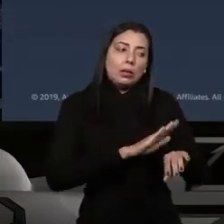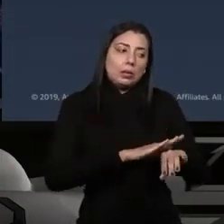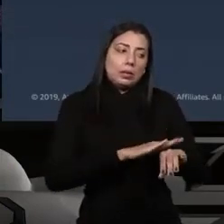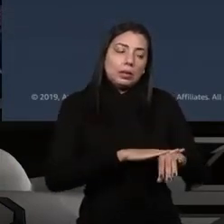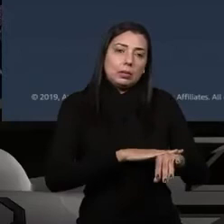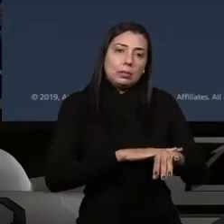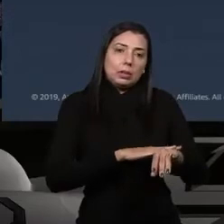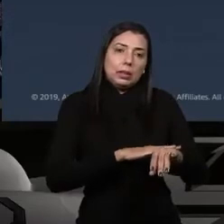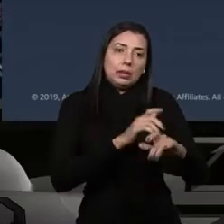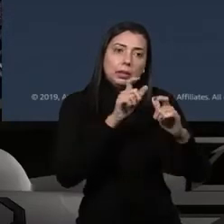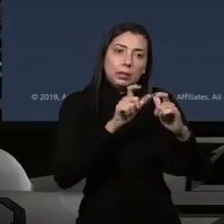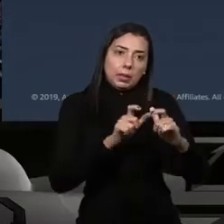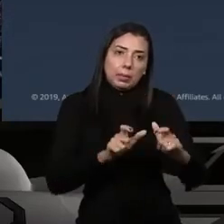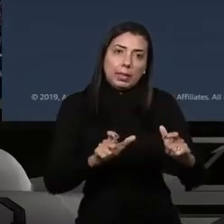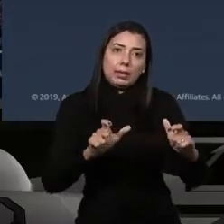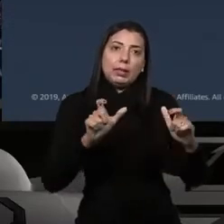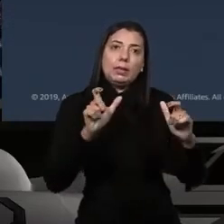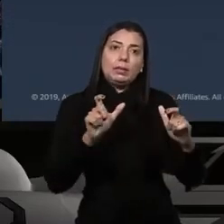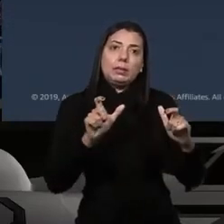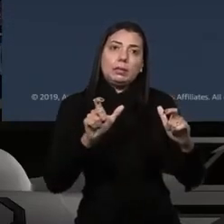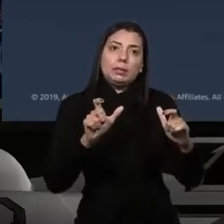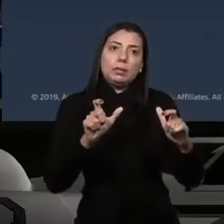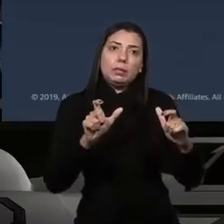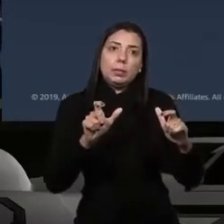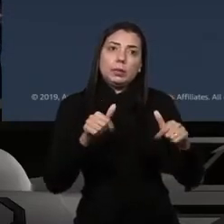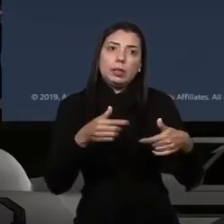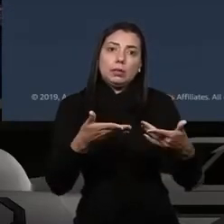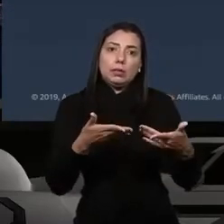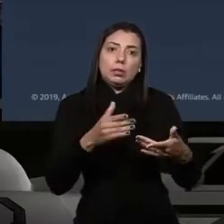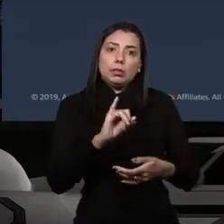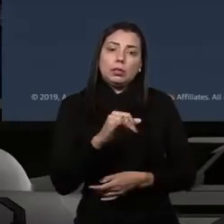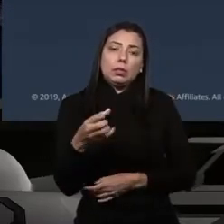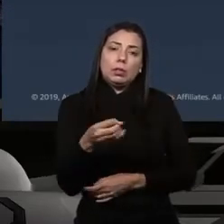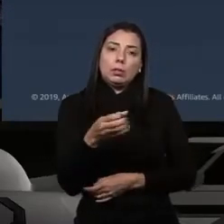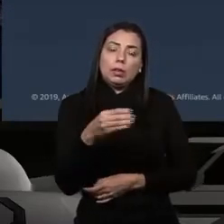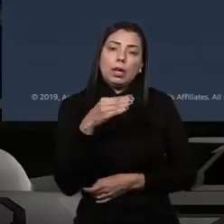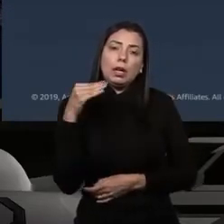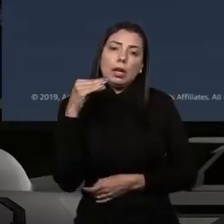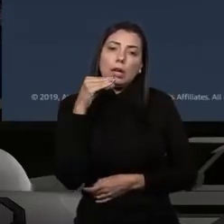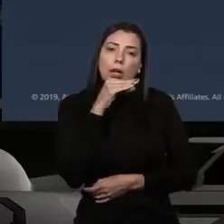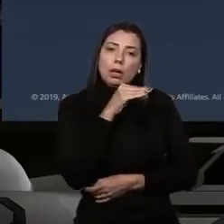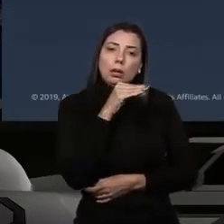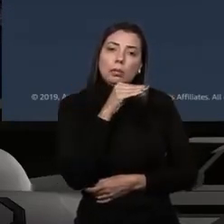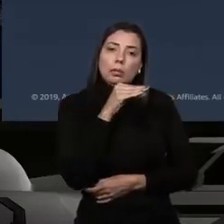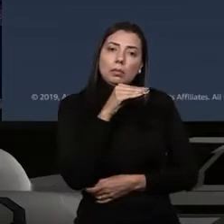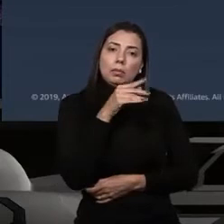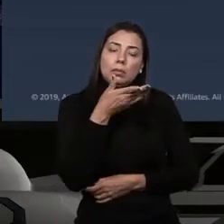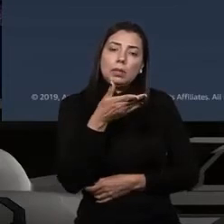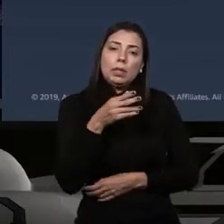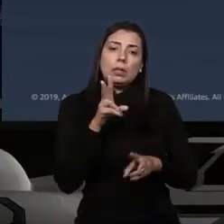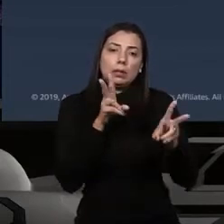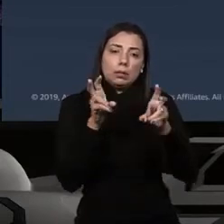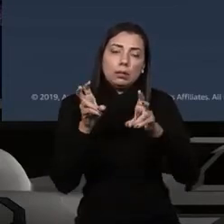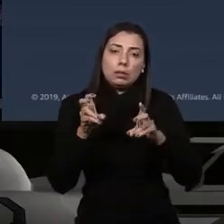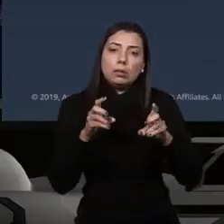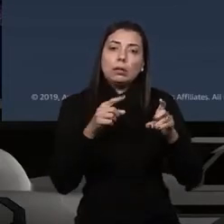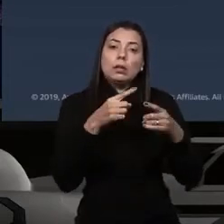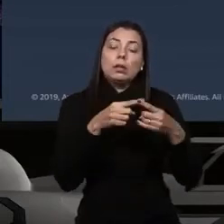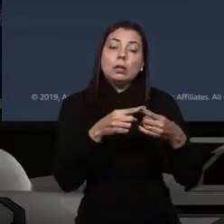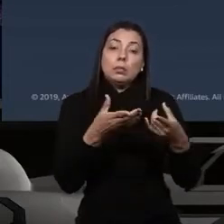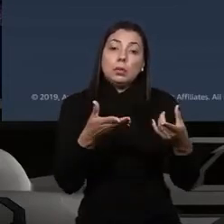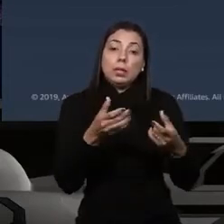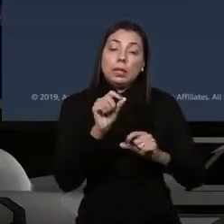para inovar. A gente precisa inovar com velocidade. Então, tem uma frase que eu gosto muito que diz que